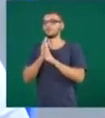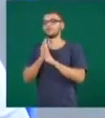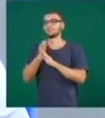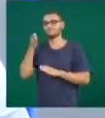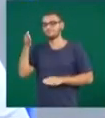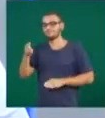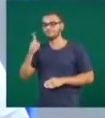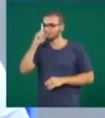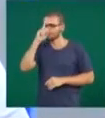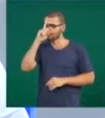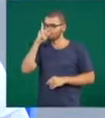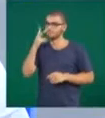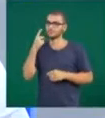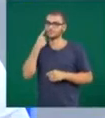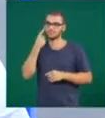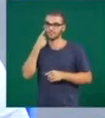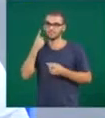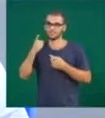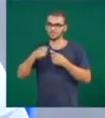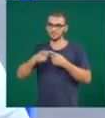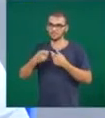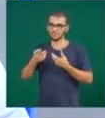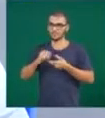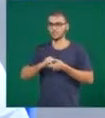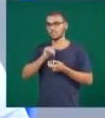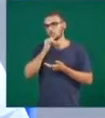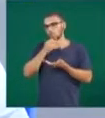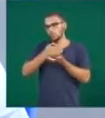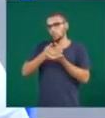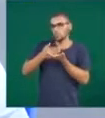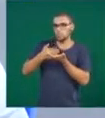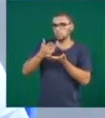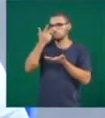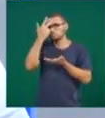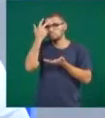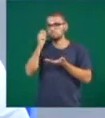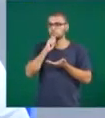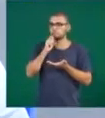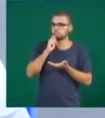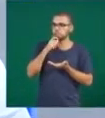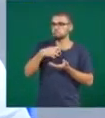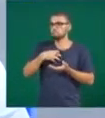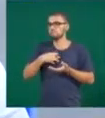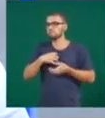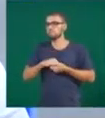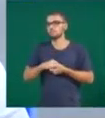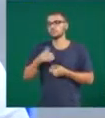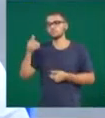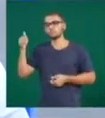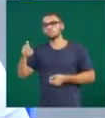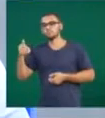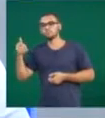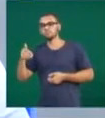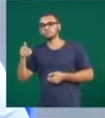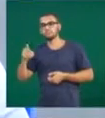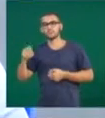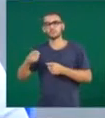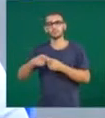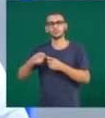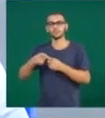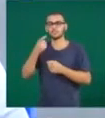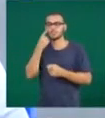Em estágios iniciais, quando o paciente ainda não apresenta sintomas, durante as consultas de rotina, o